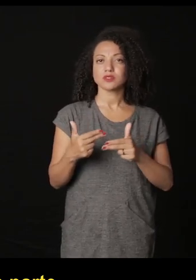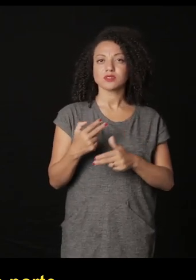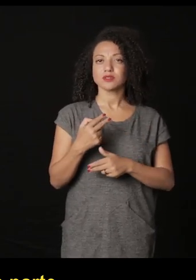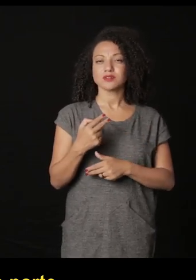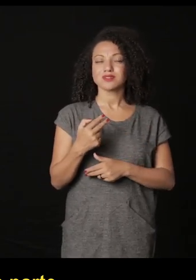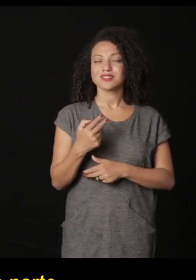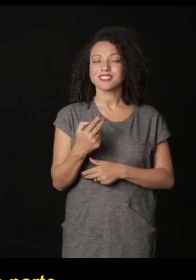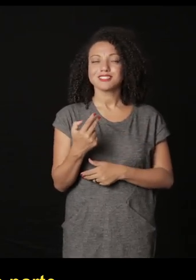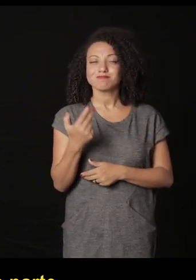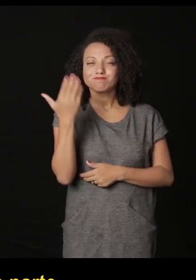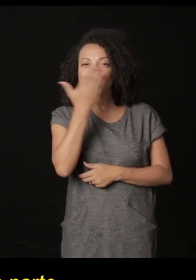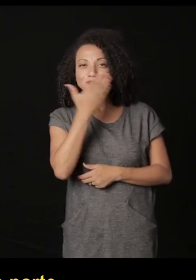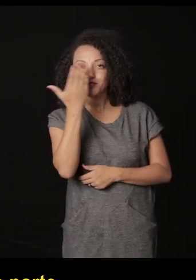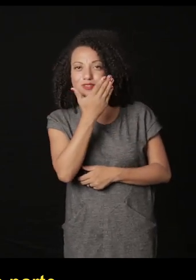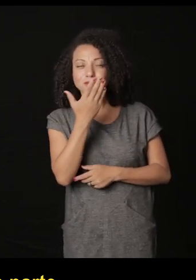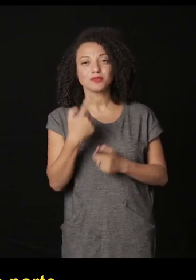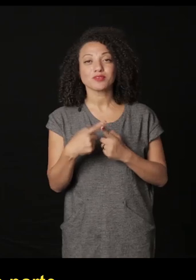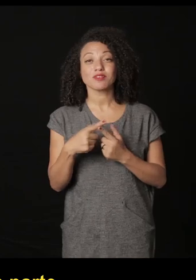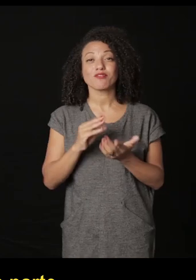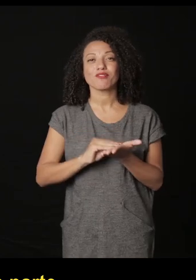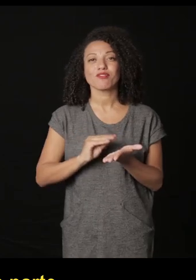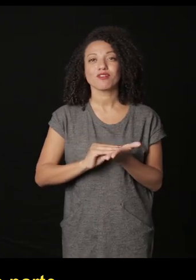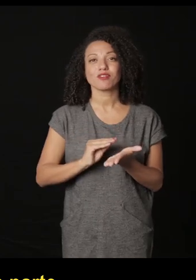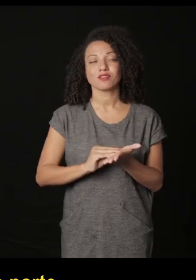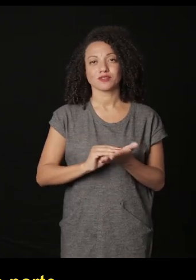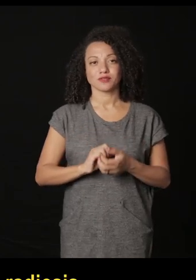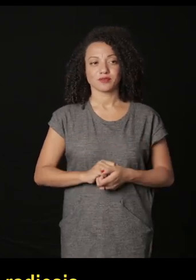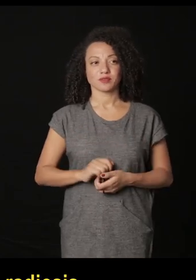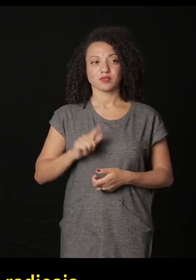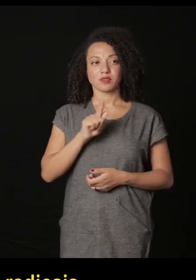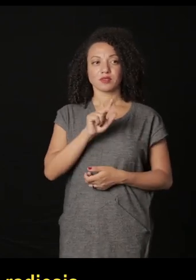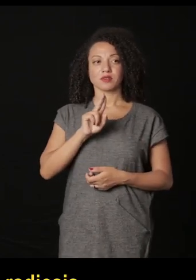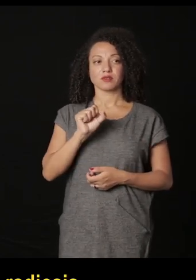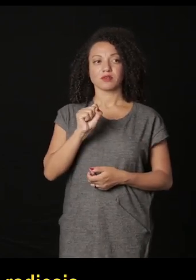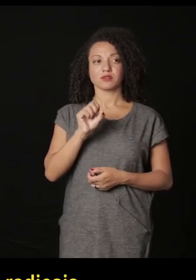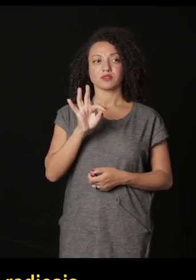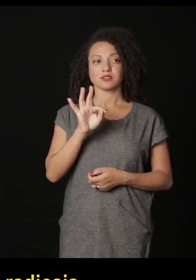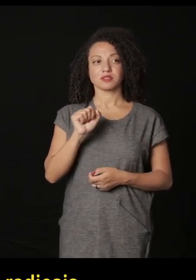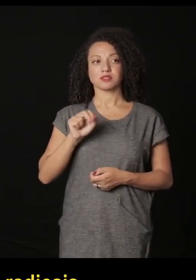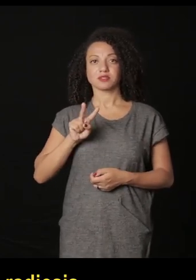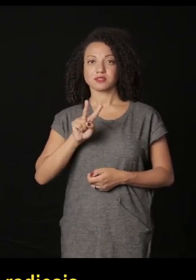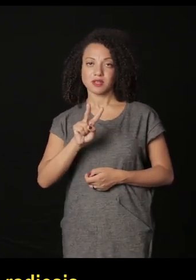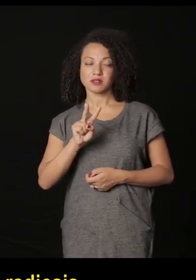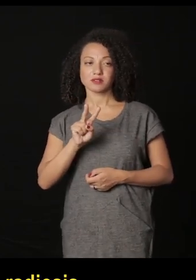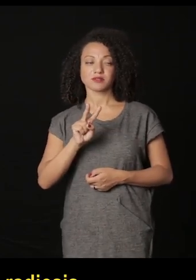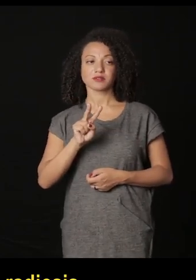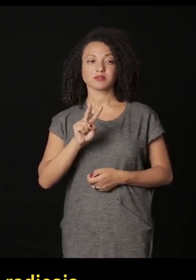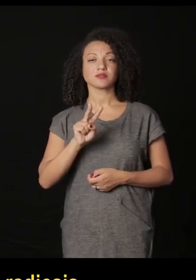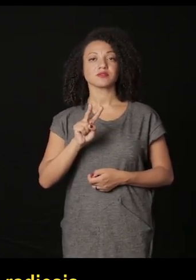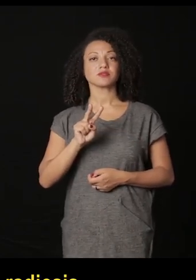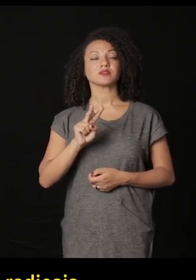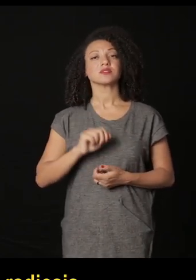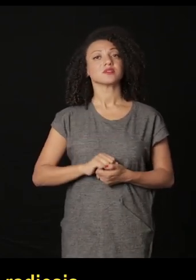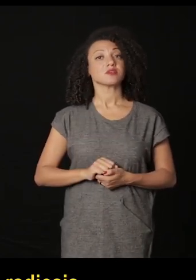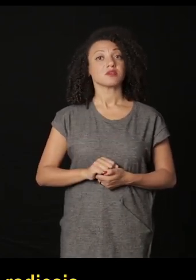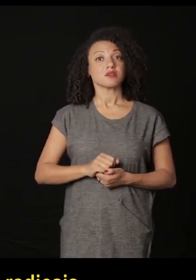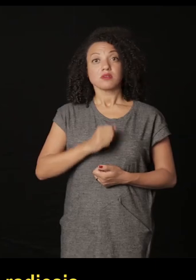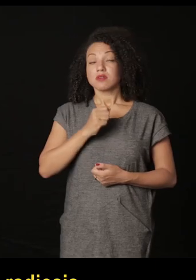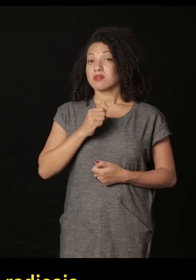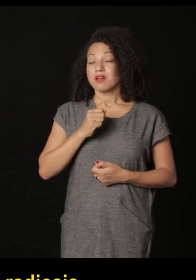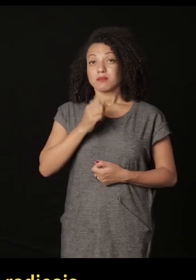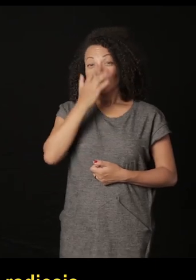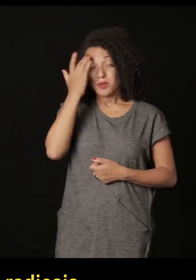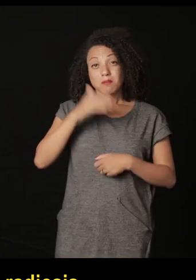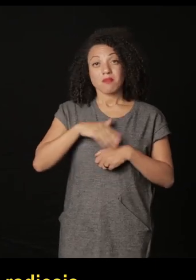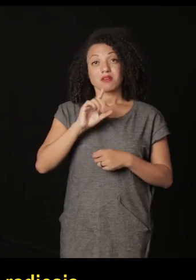parte que não se pode ver que falta e Gustav Metzger é um dos mais